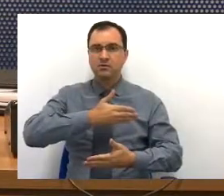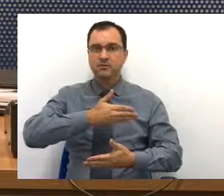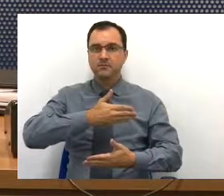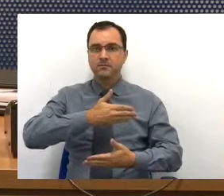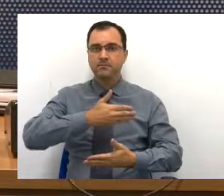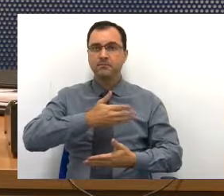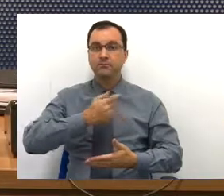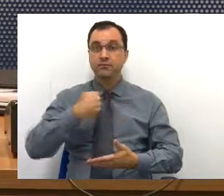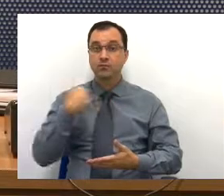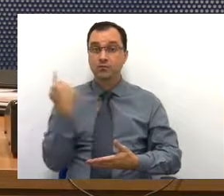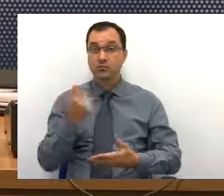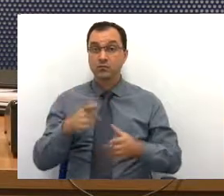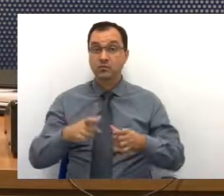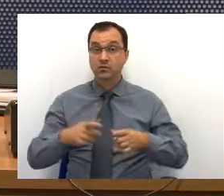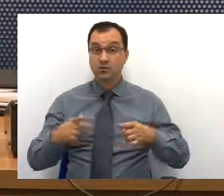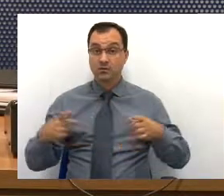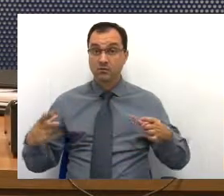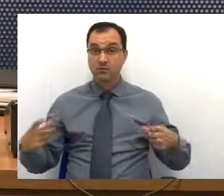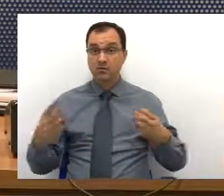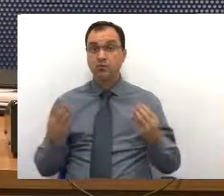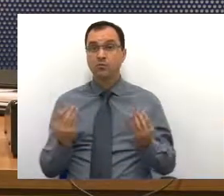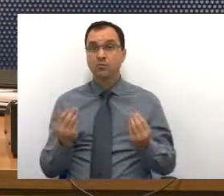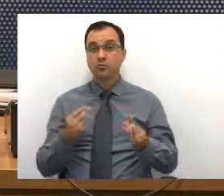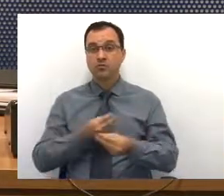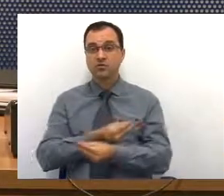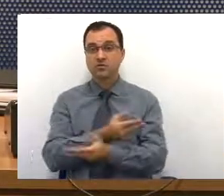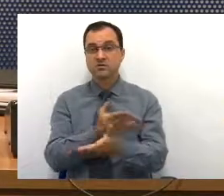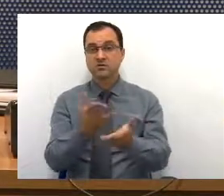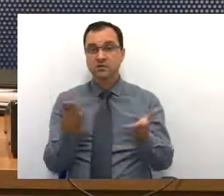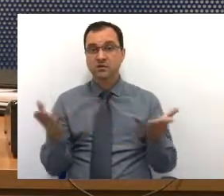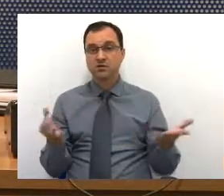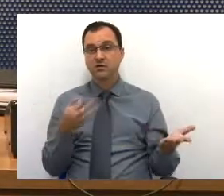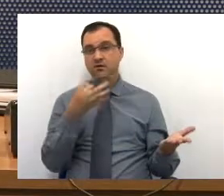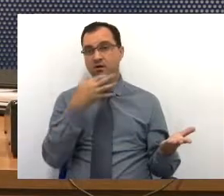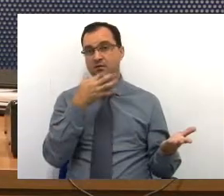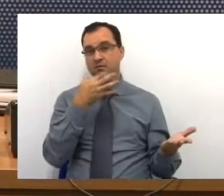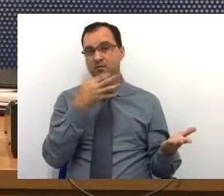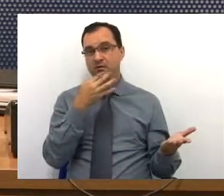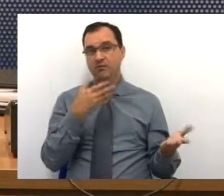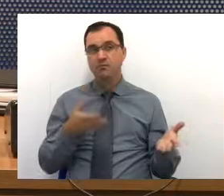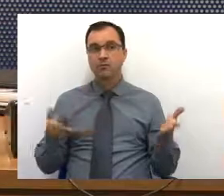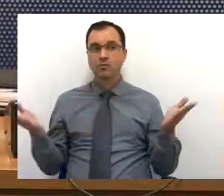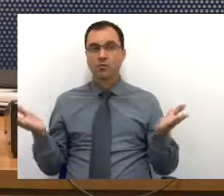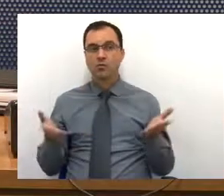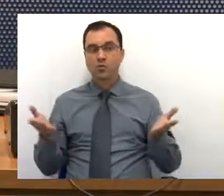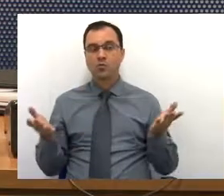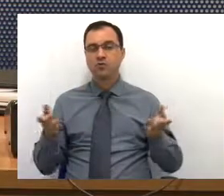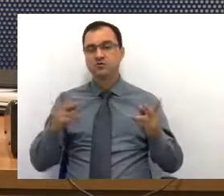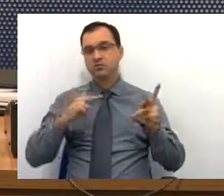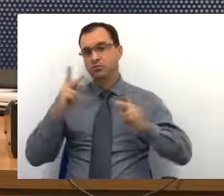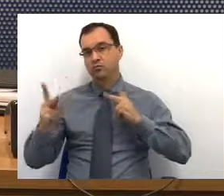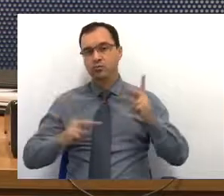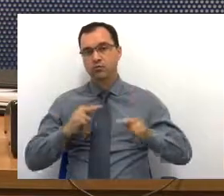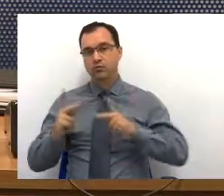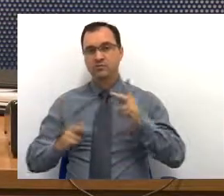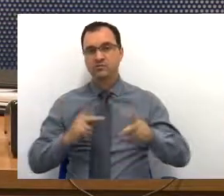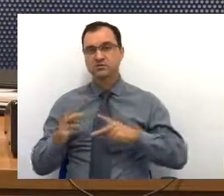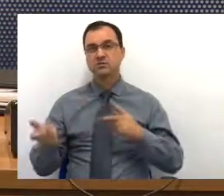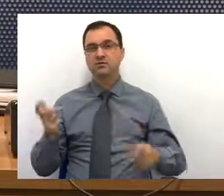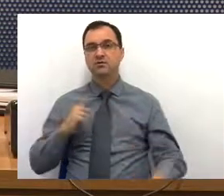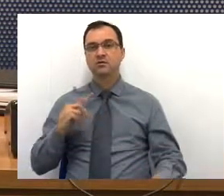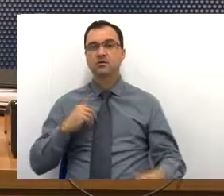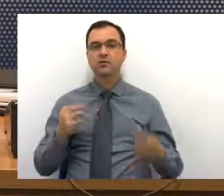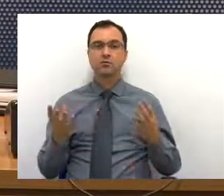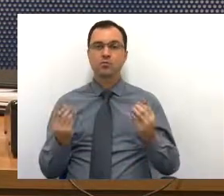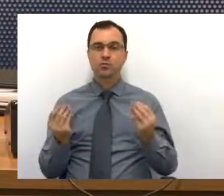nós aumentamos muito a dispensação de medicamentos, então, hoje, a população tem